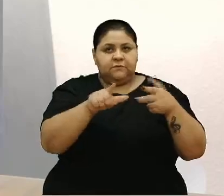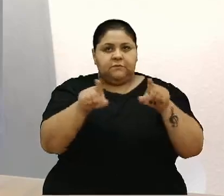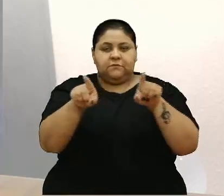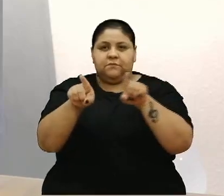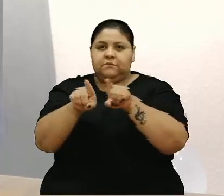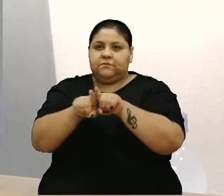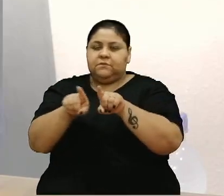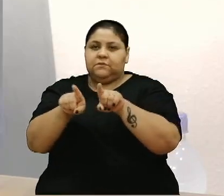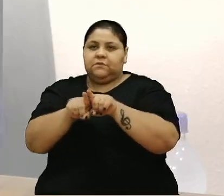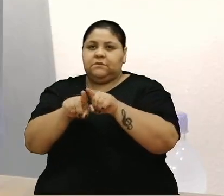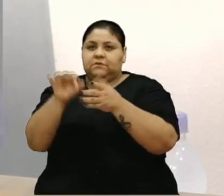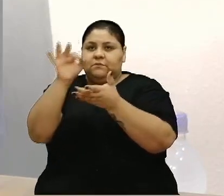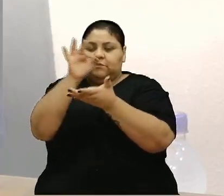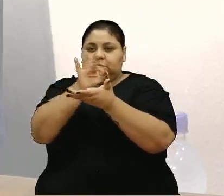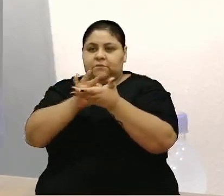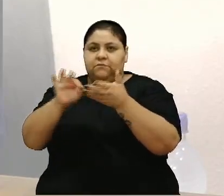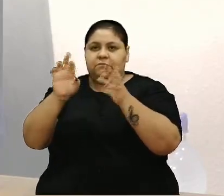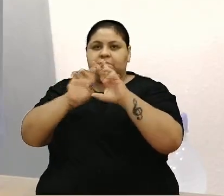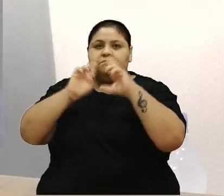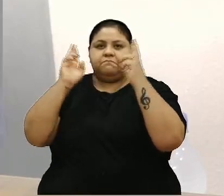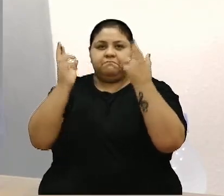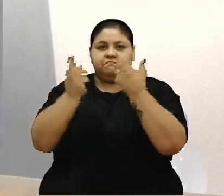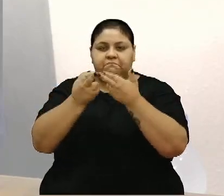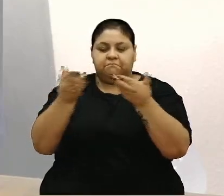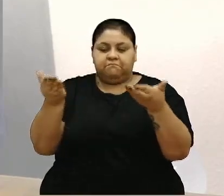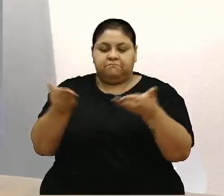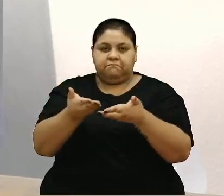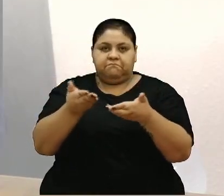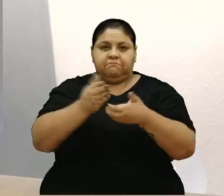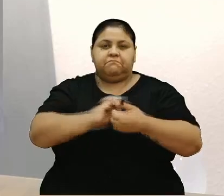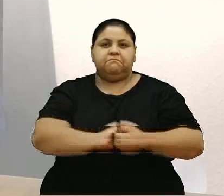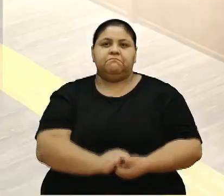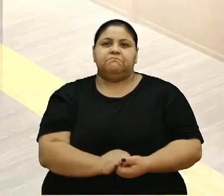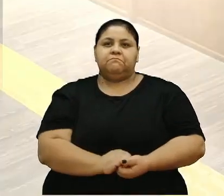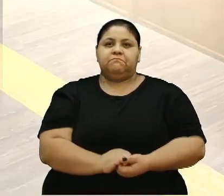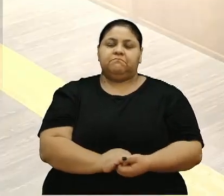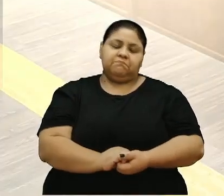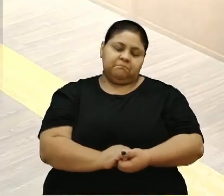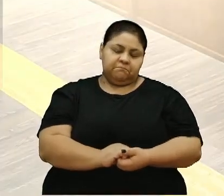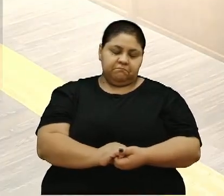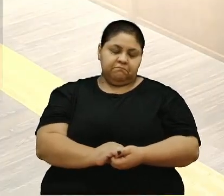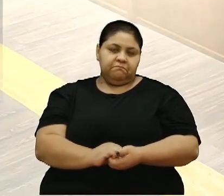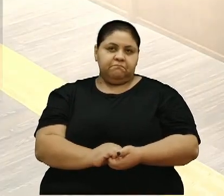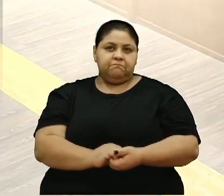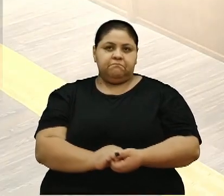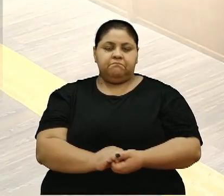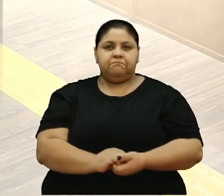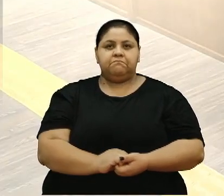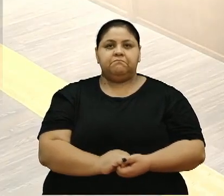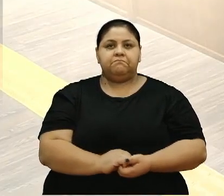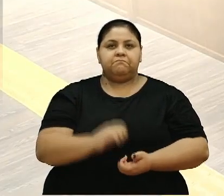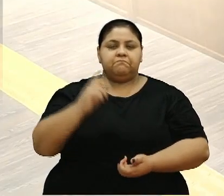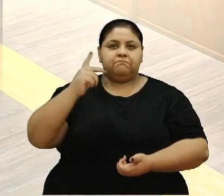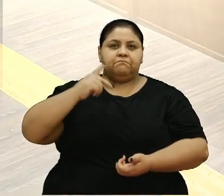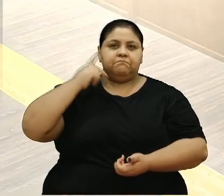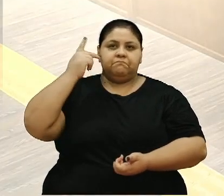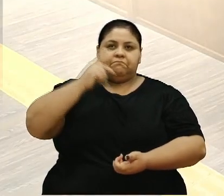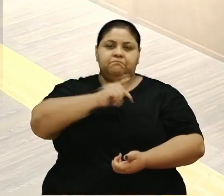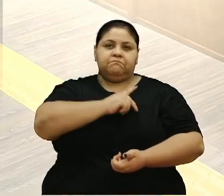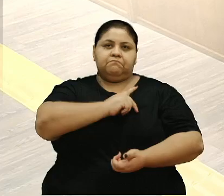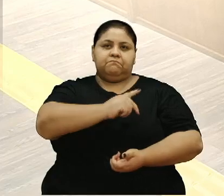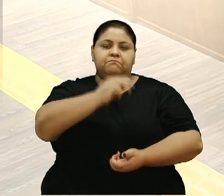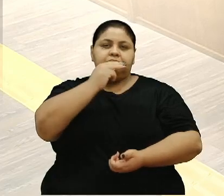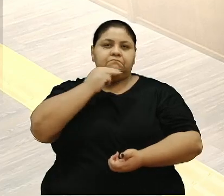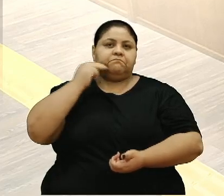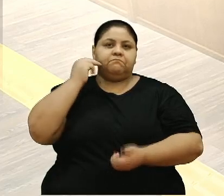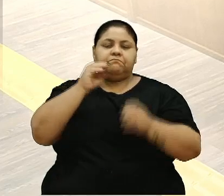...legislatura, bem como daqueles inscritos no grande expediente de hoje. Pois não, senhora presidente, vereadora Marisol Santos, mesa